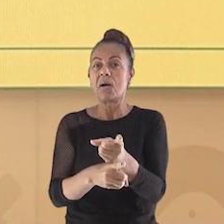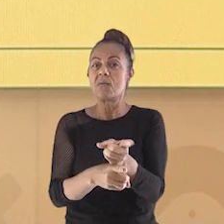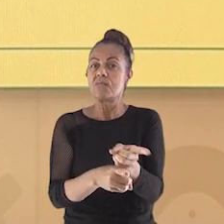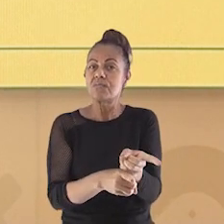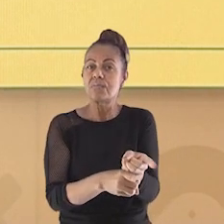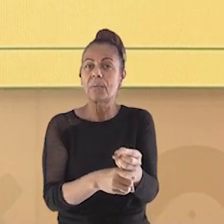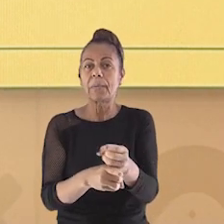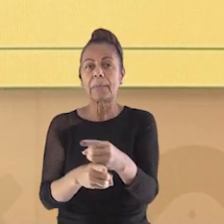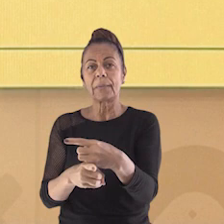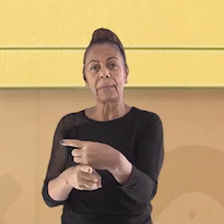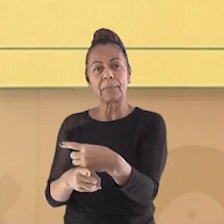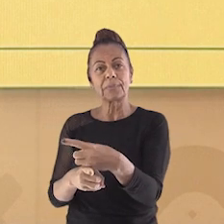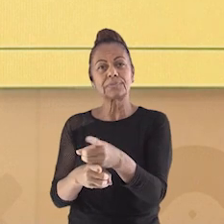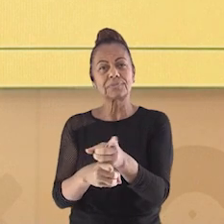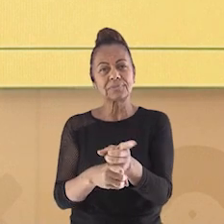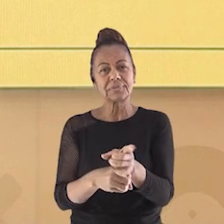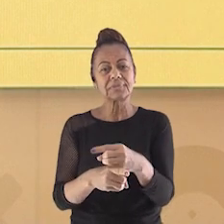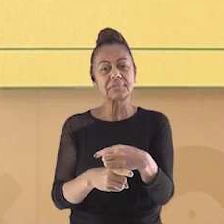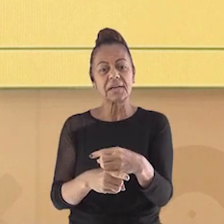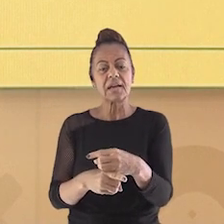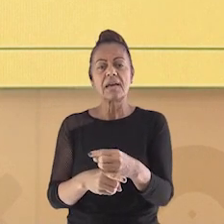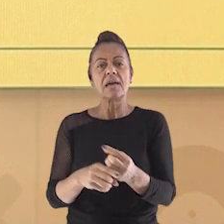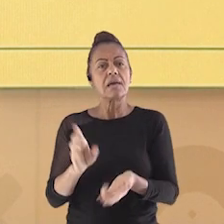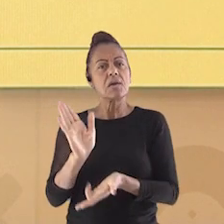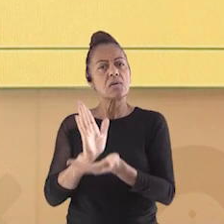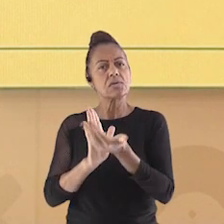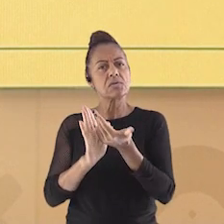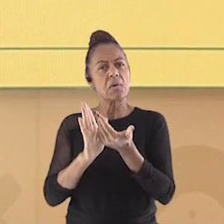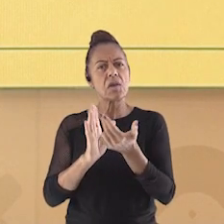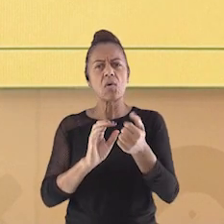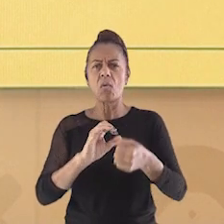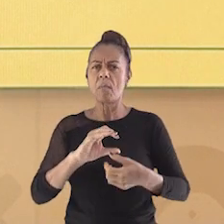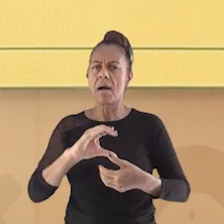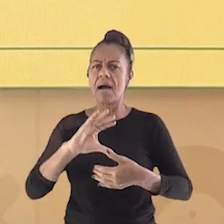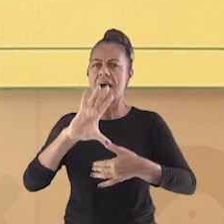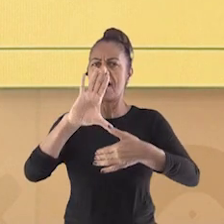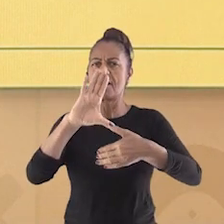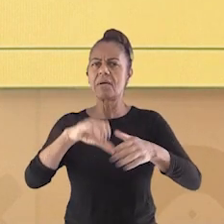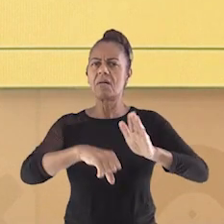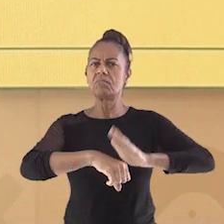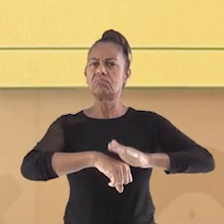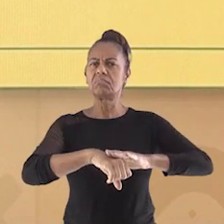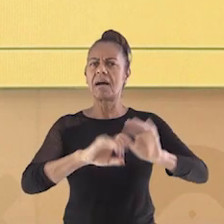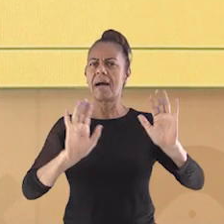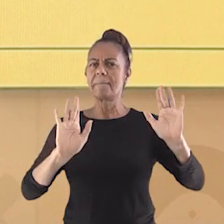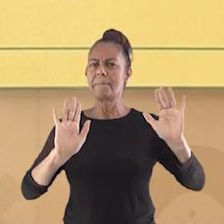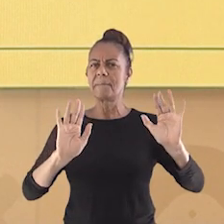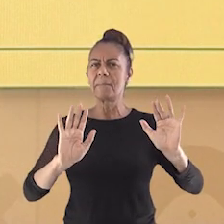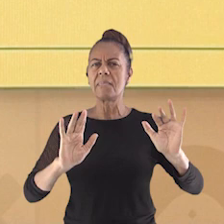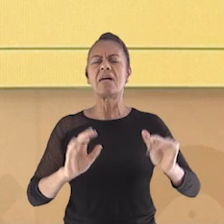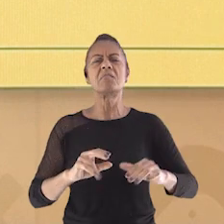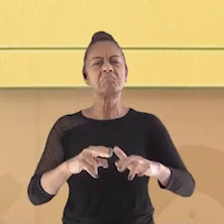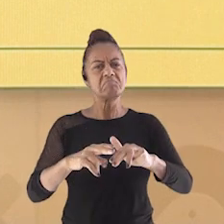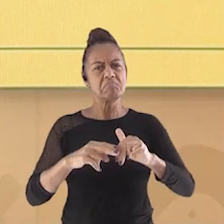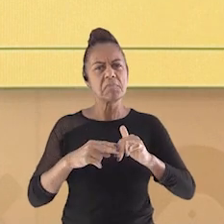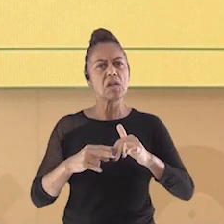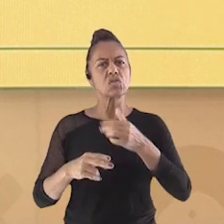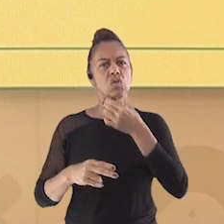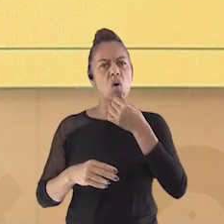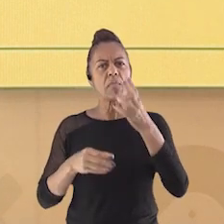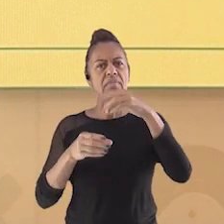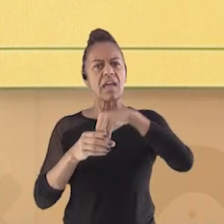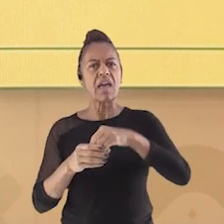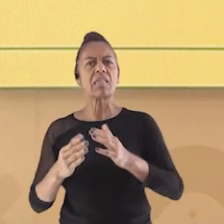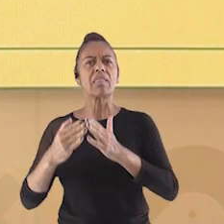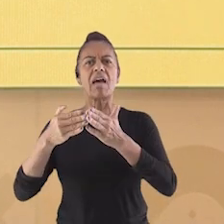eram feitos à mão pelos navegantes, retratando o que percebiam ao seu redor. Retratavam também